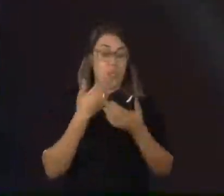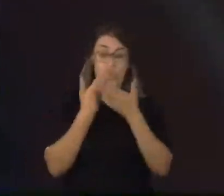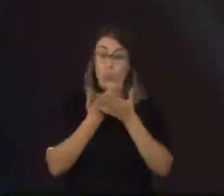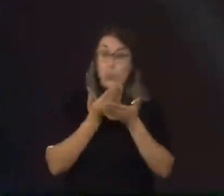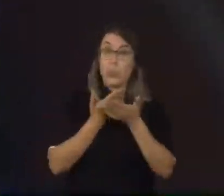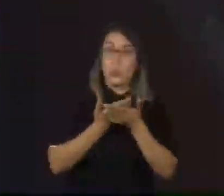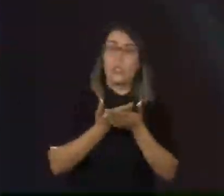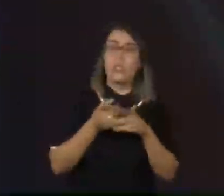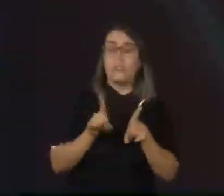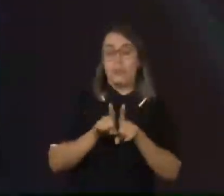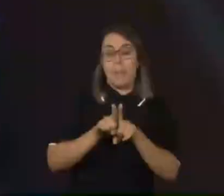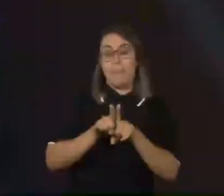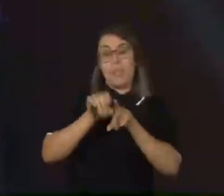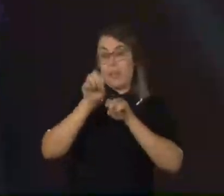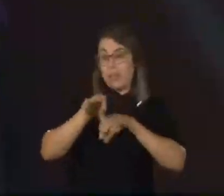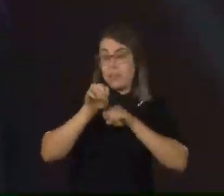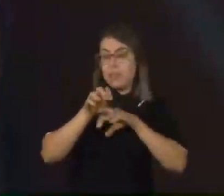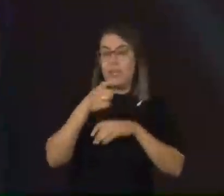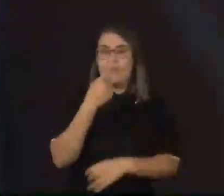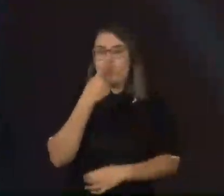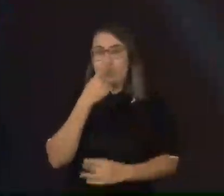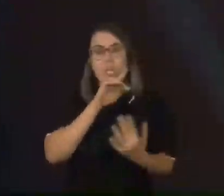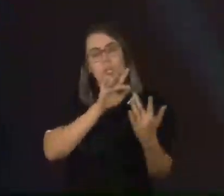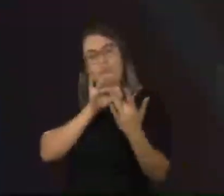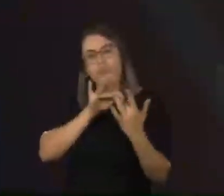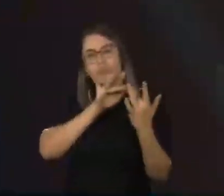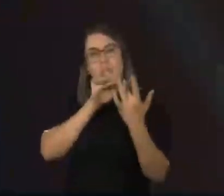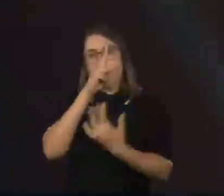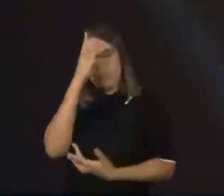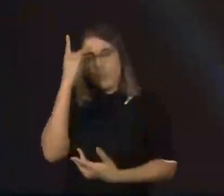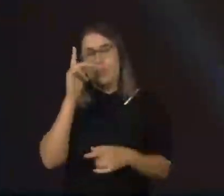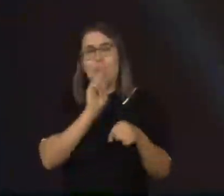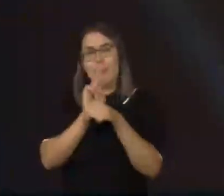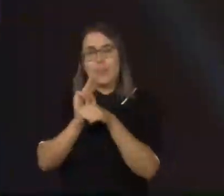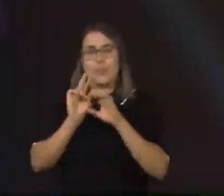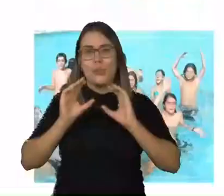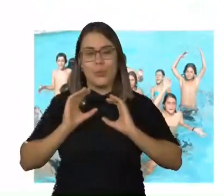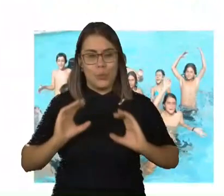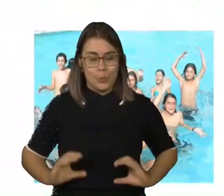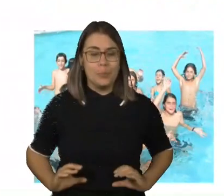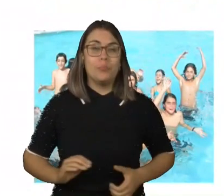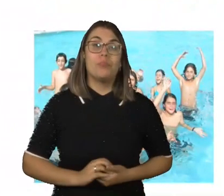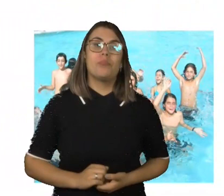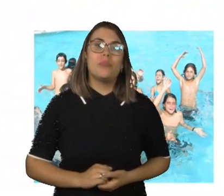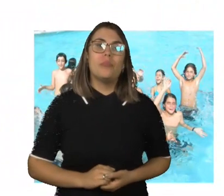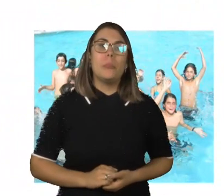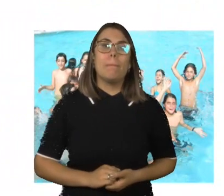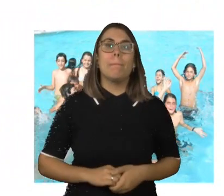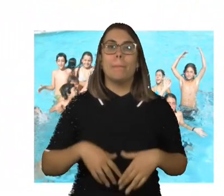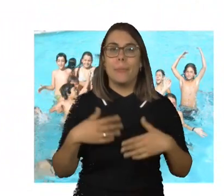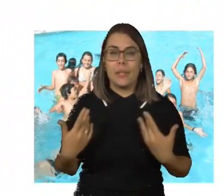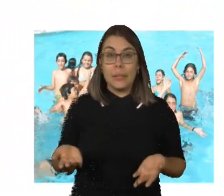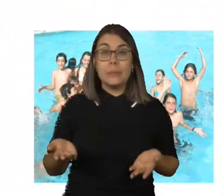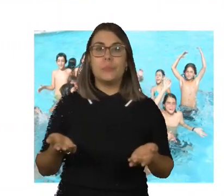em relação aos relacionamentos e intimidade, e a educação para a proteção do corpo. Então, voltando lá nos eleitos,